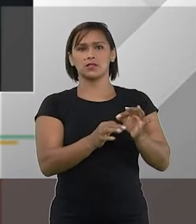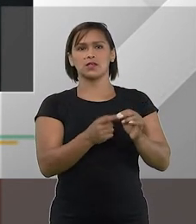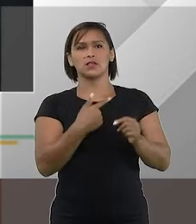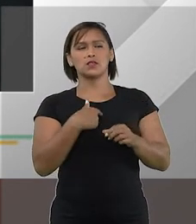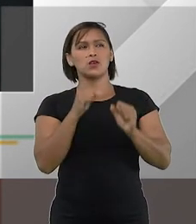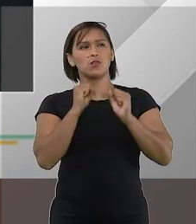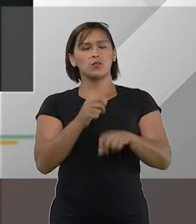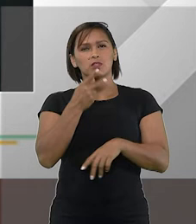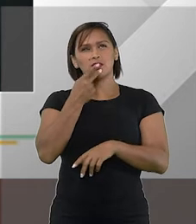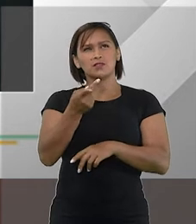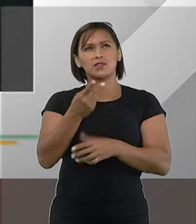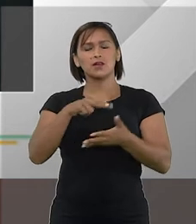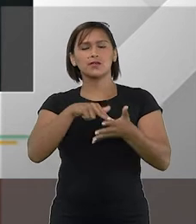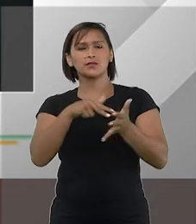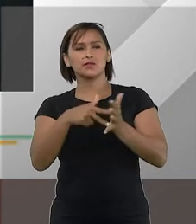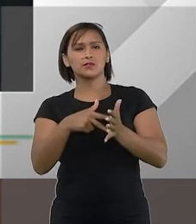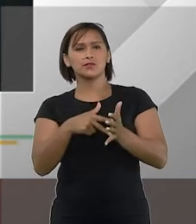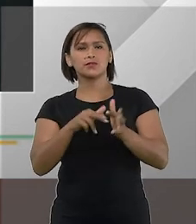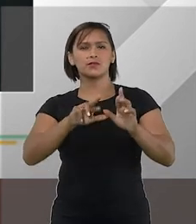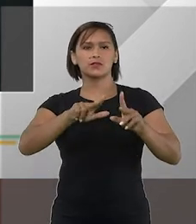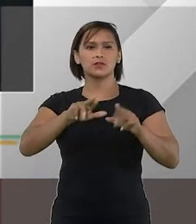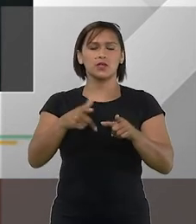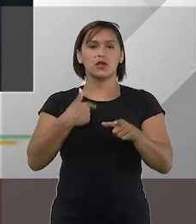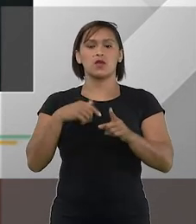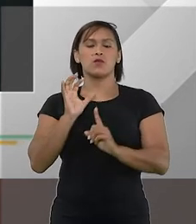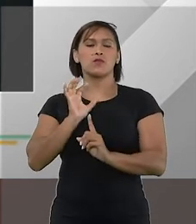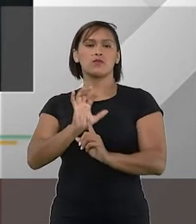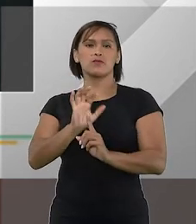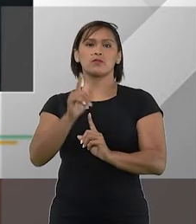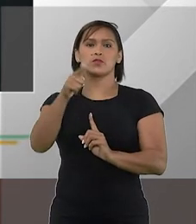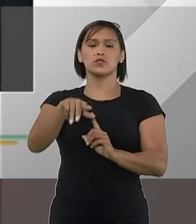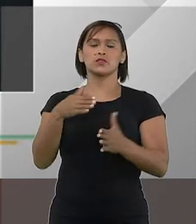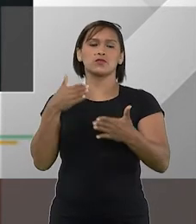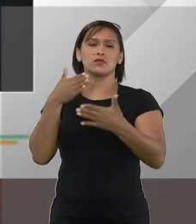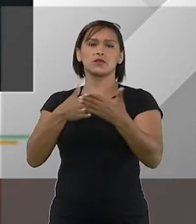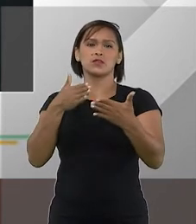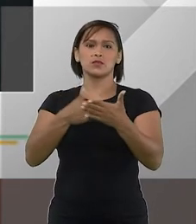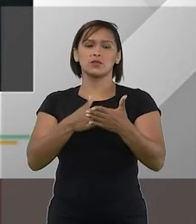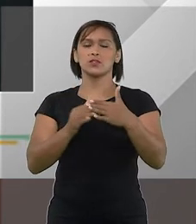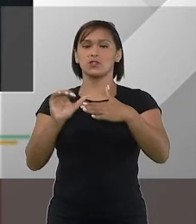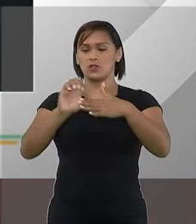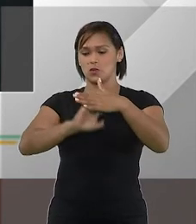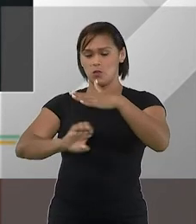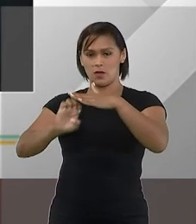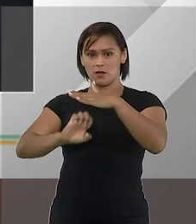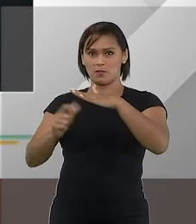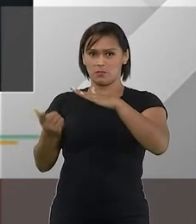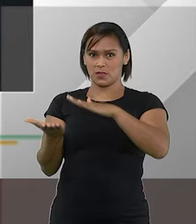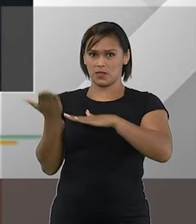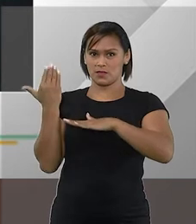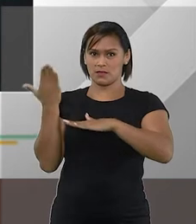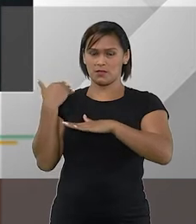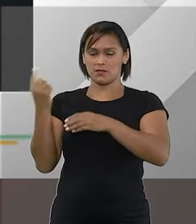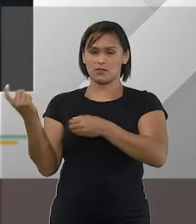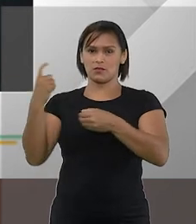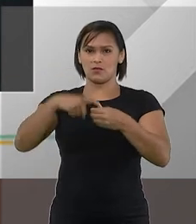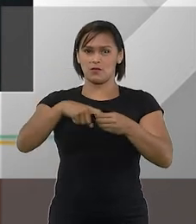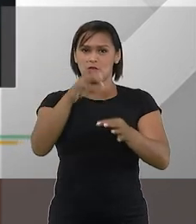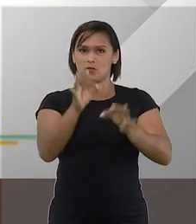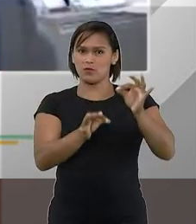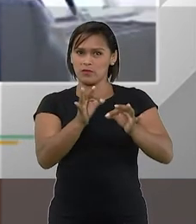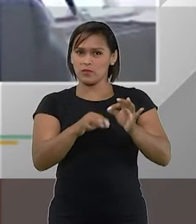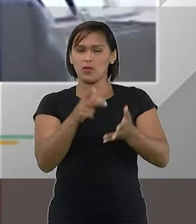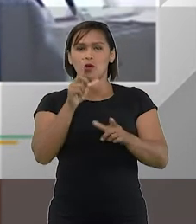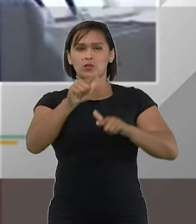se eu pudesse dizer de outra forma, um dos grandes motivos que impediam uma empresa de se recuperar,